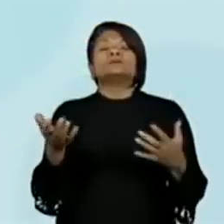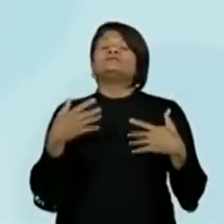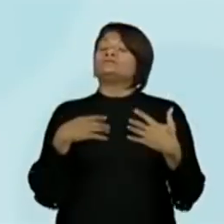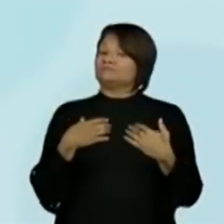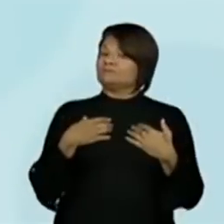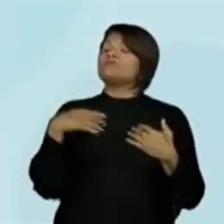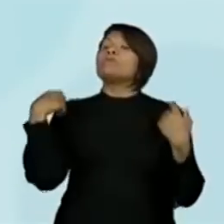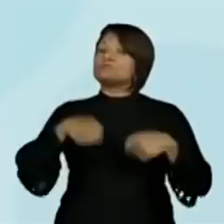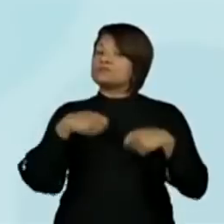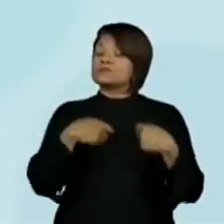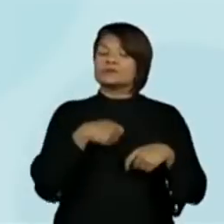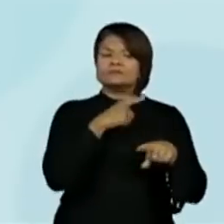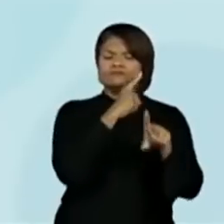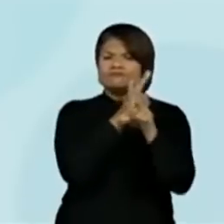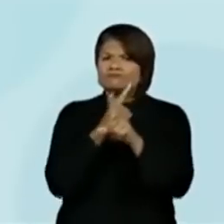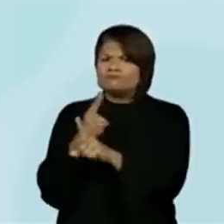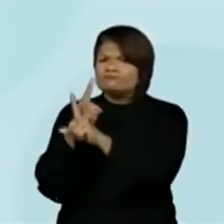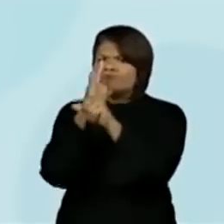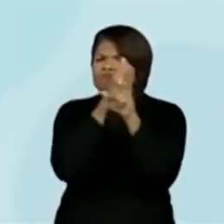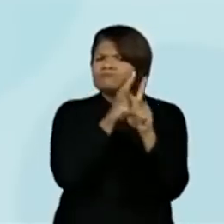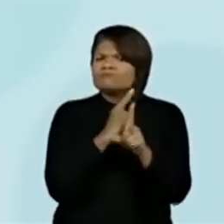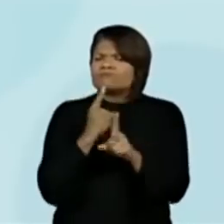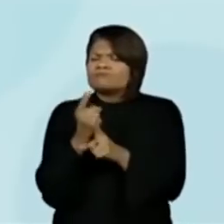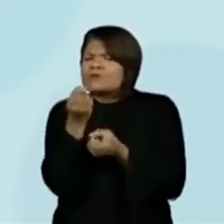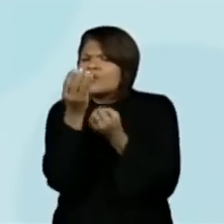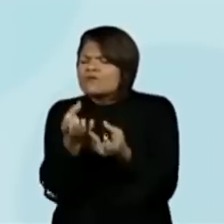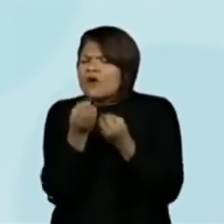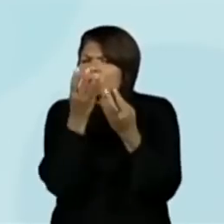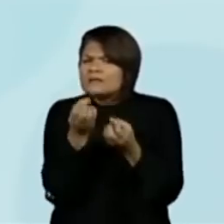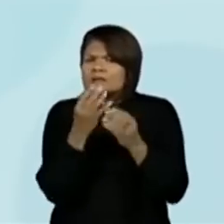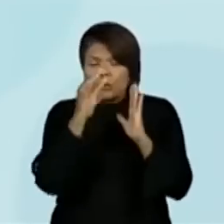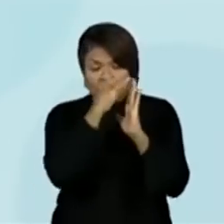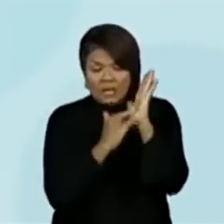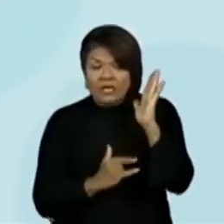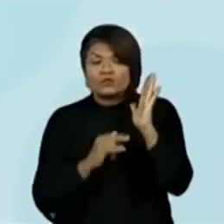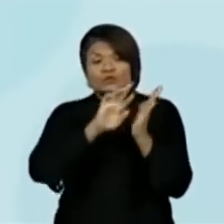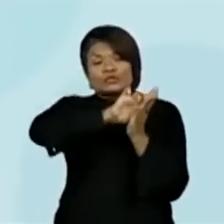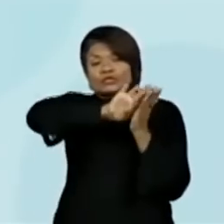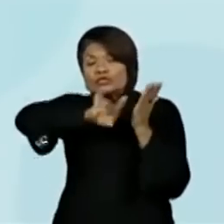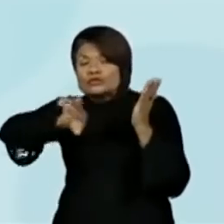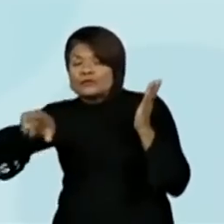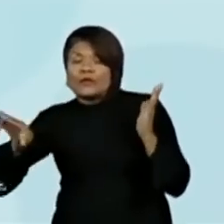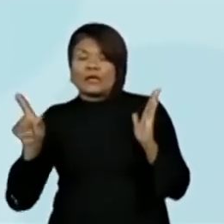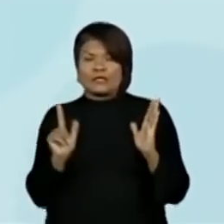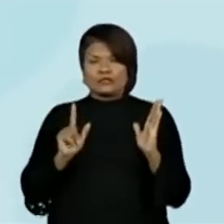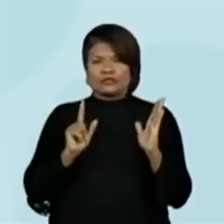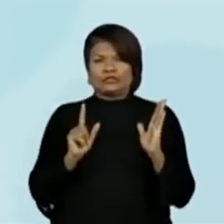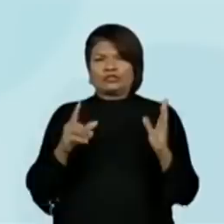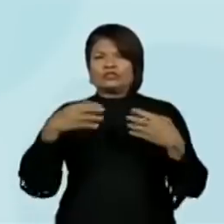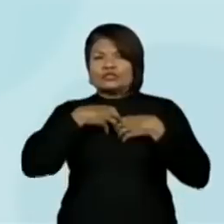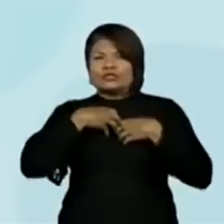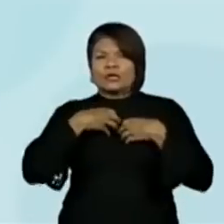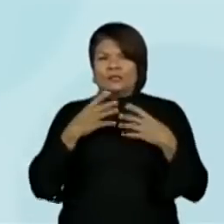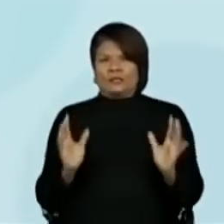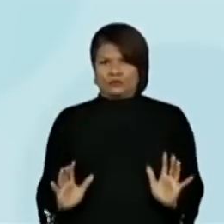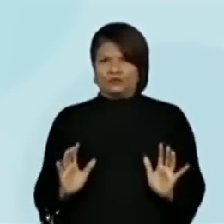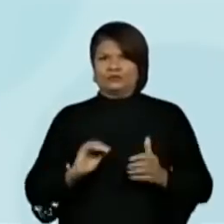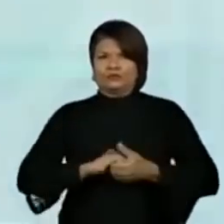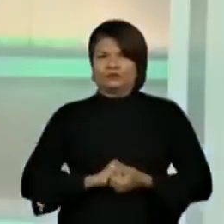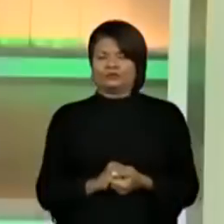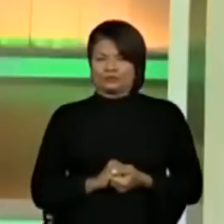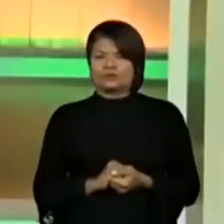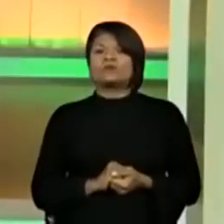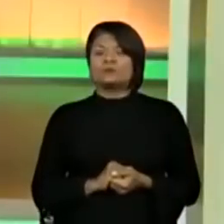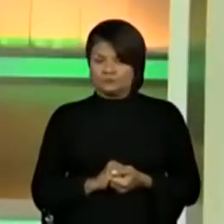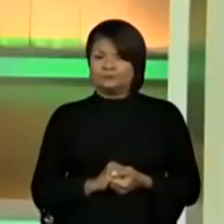Localizar informações explícitas em textos de diferentes gêneros textuais. Bom, primeiro